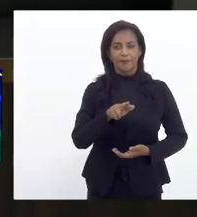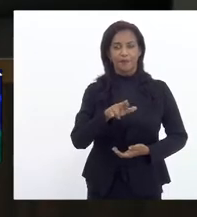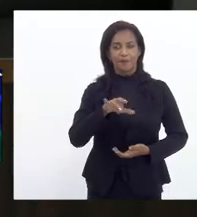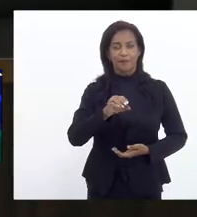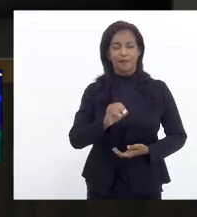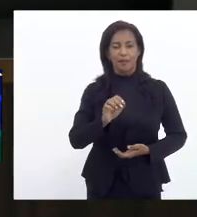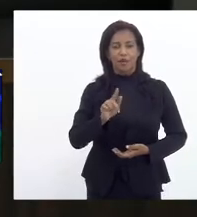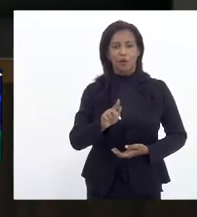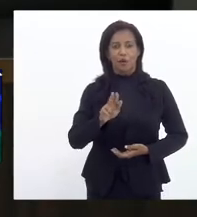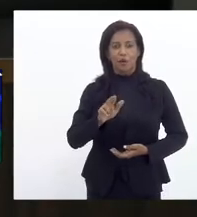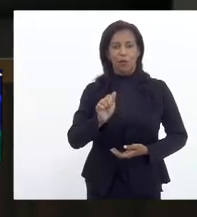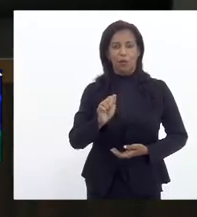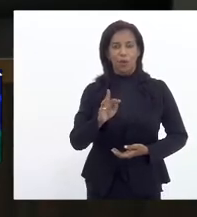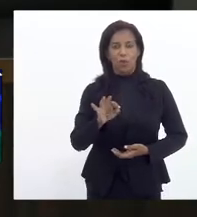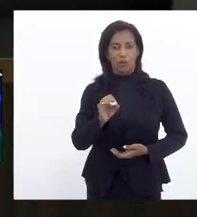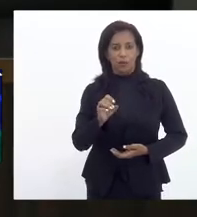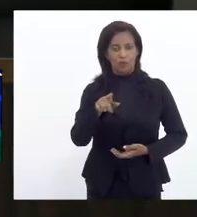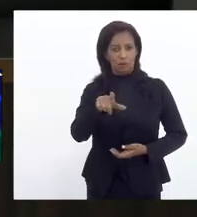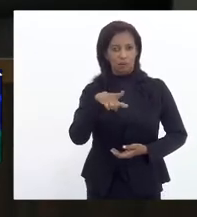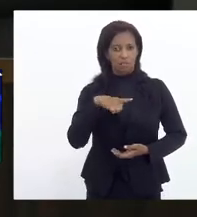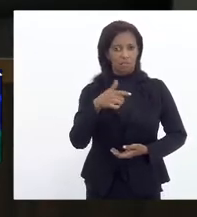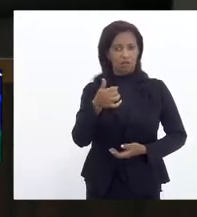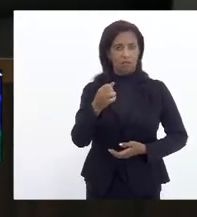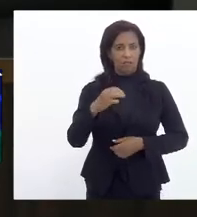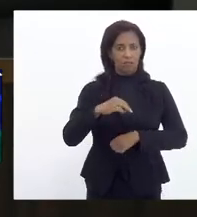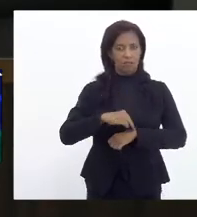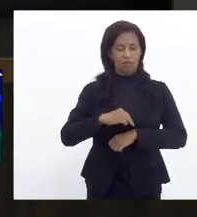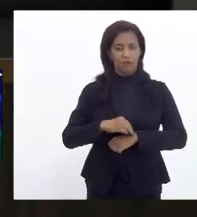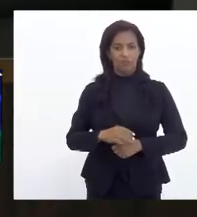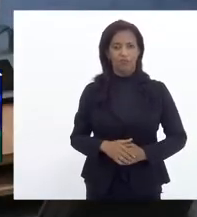Vossa excelência dispõe de dez minutos.